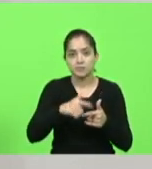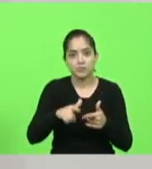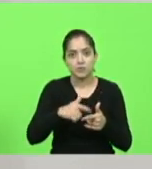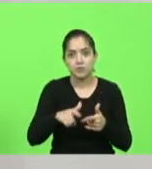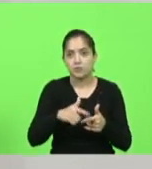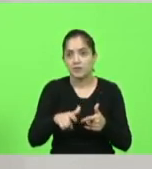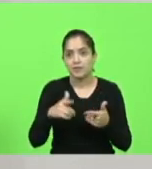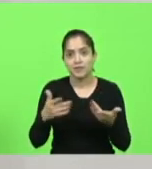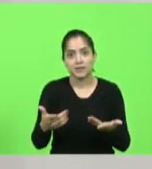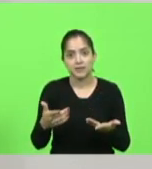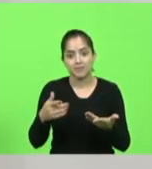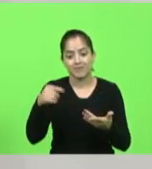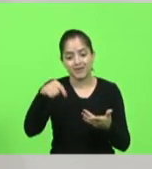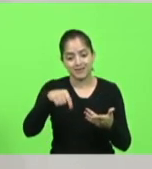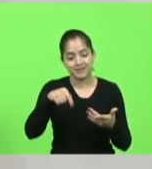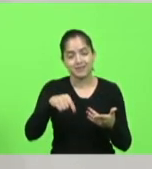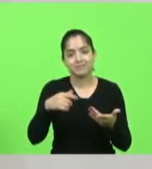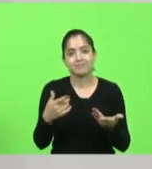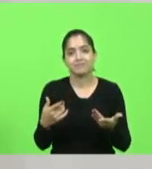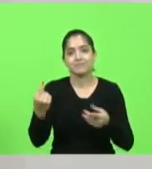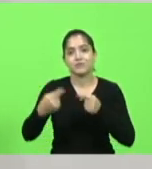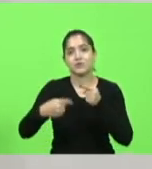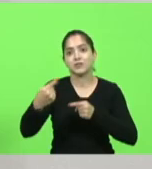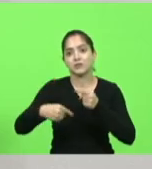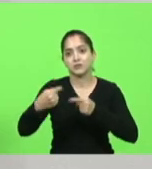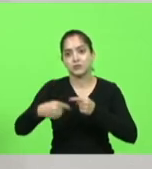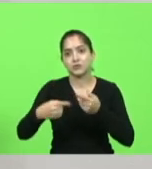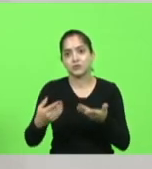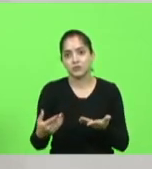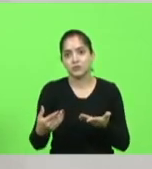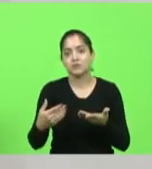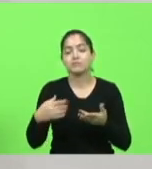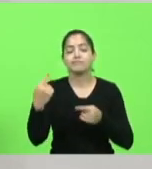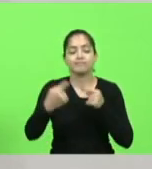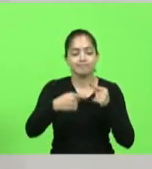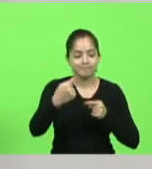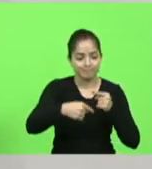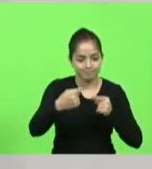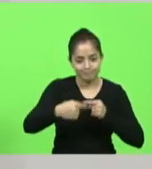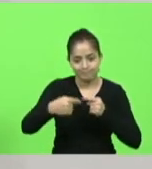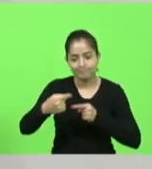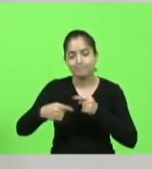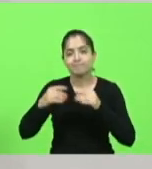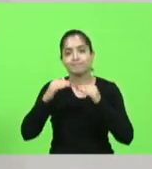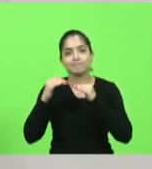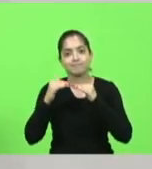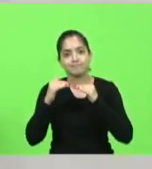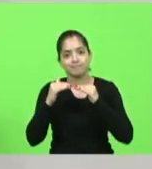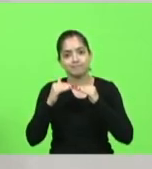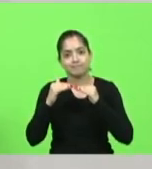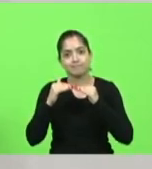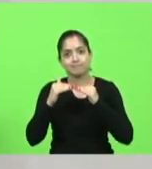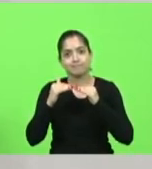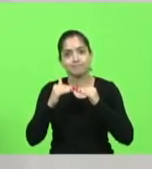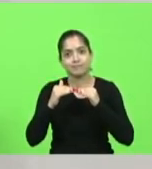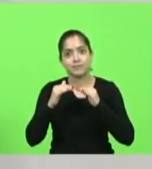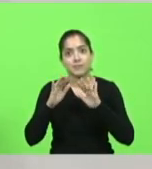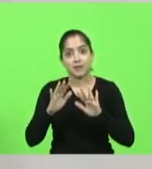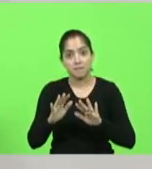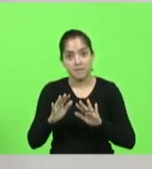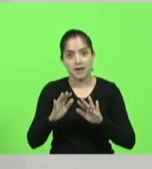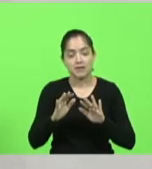a Assembleia Legislativa. E nós aqui vamos ter que debater com coerência. Mas se vier pronto do